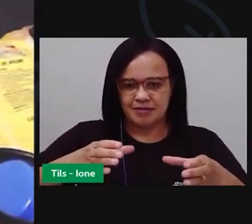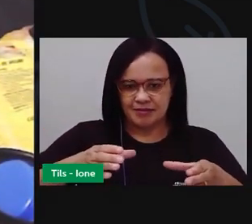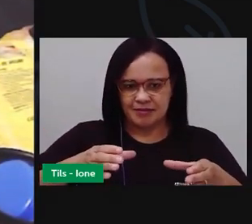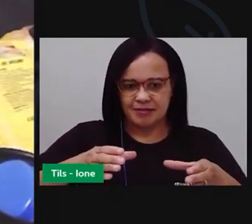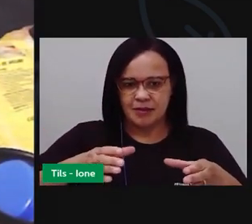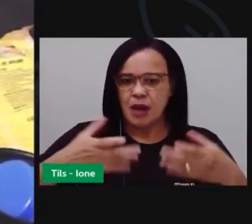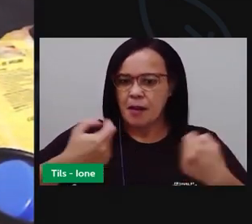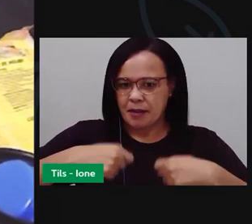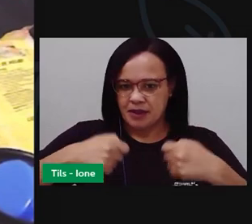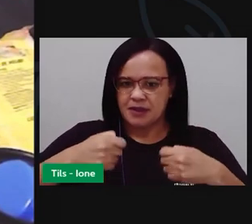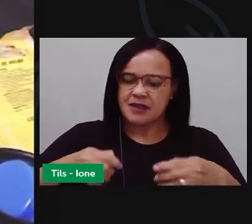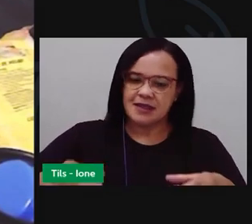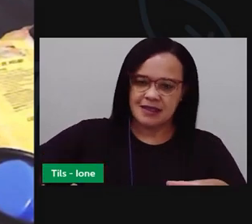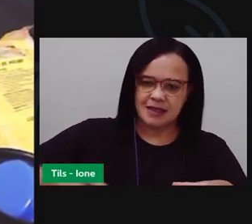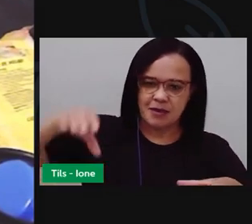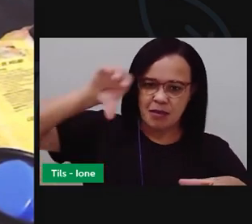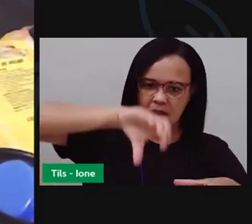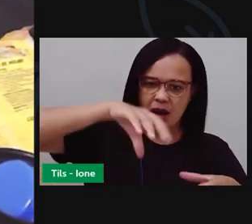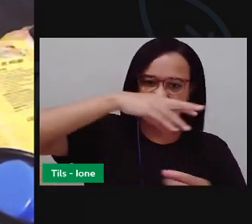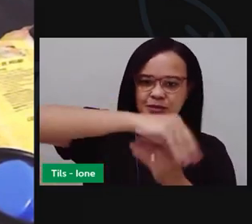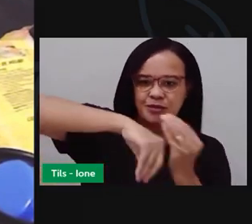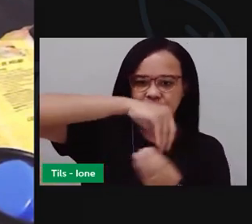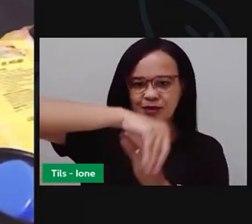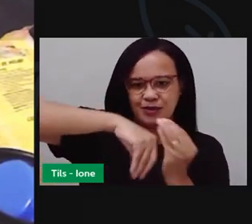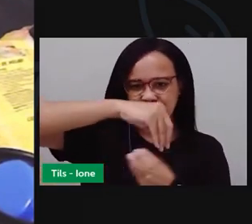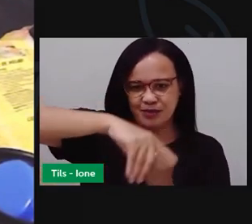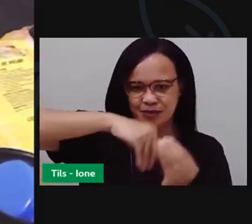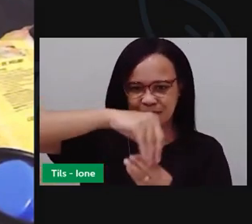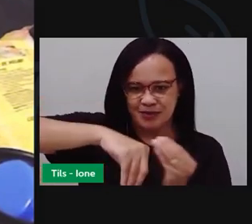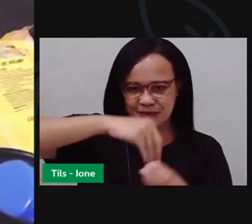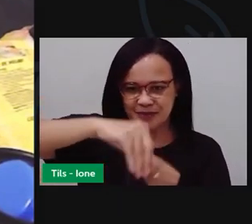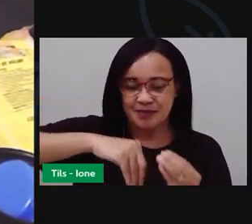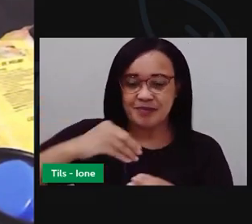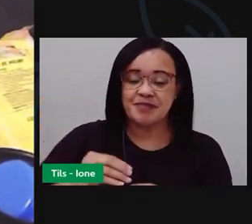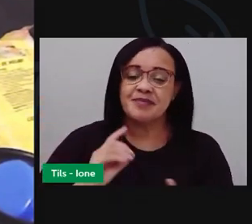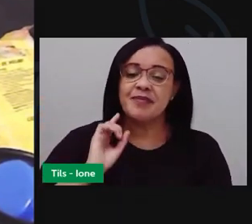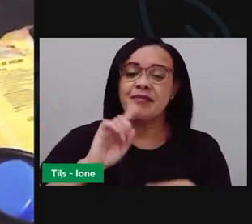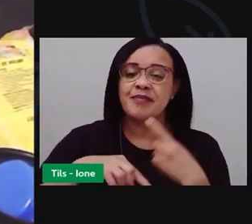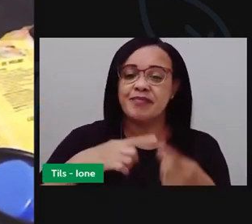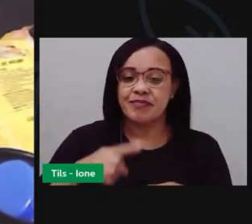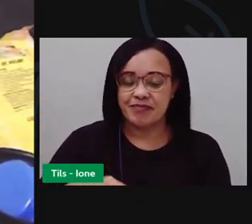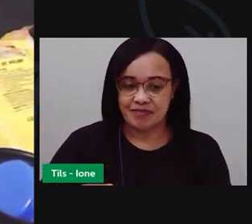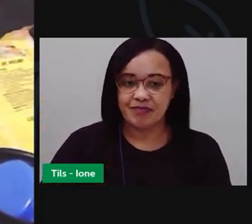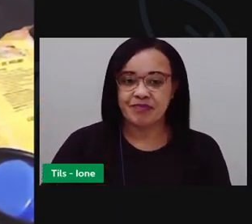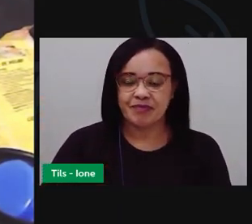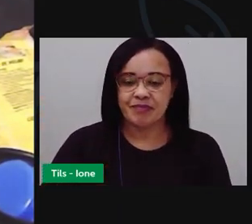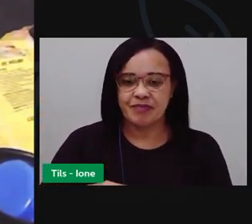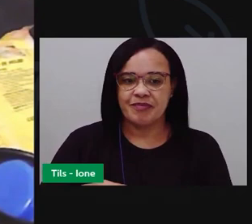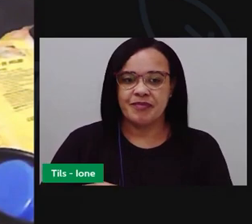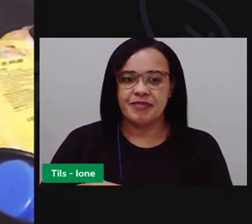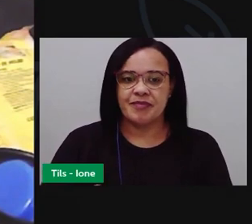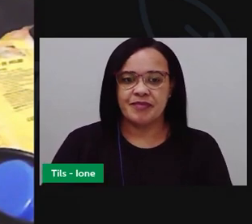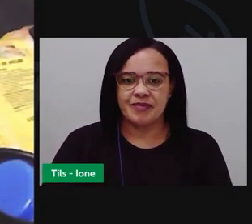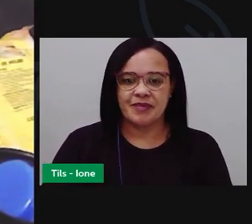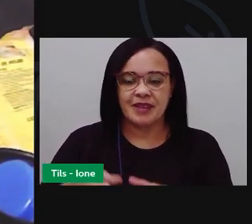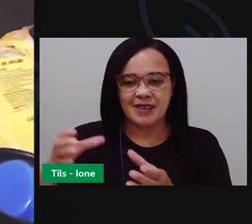fundo para misturar os ingredientes. e depois para que a gente possa